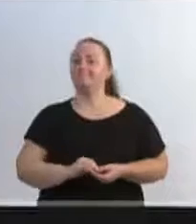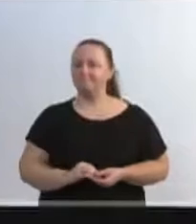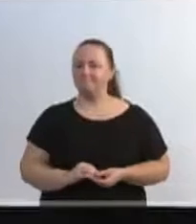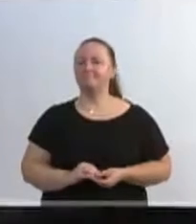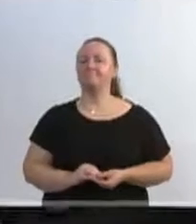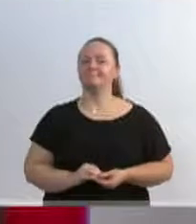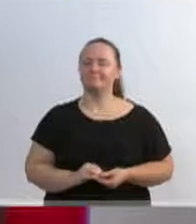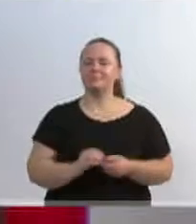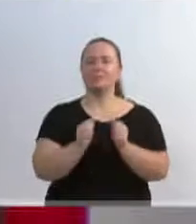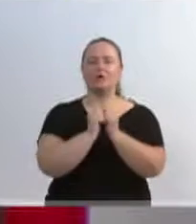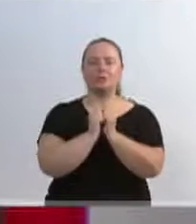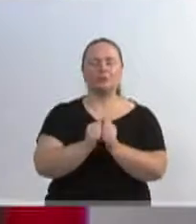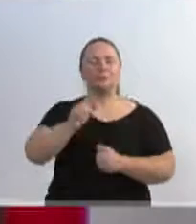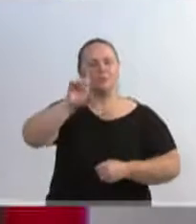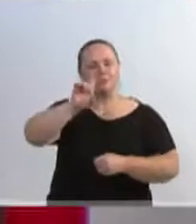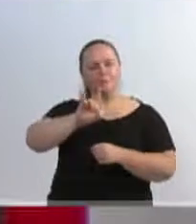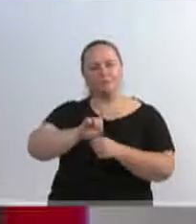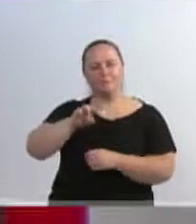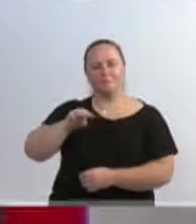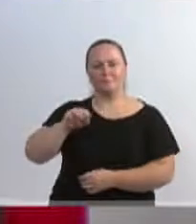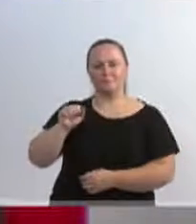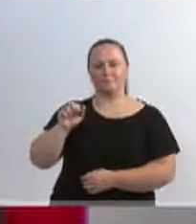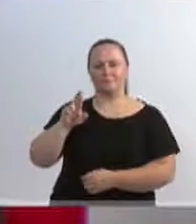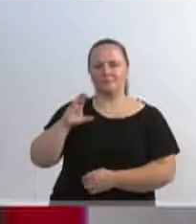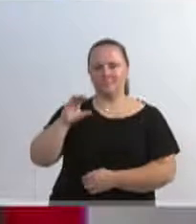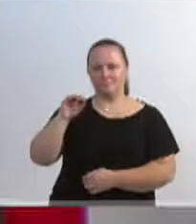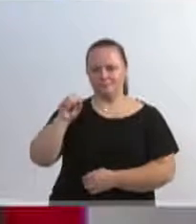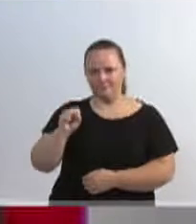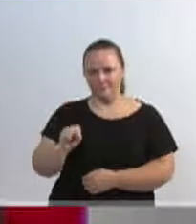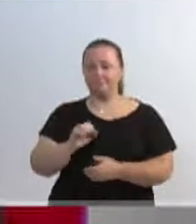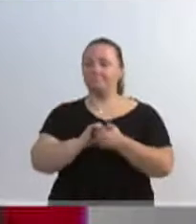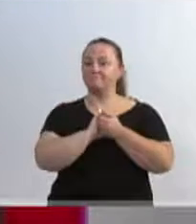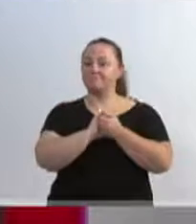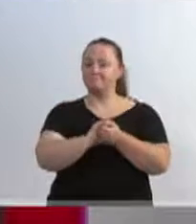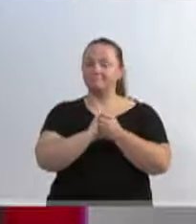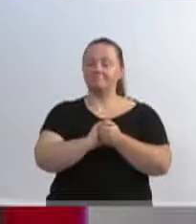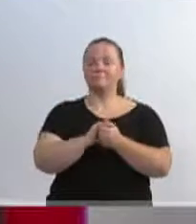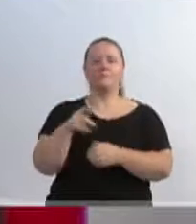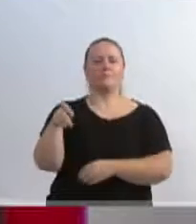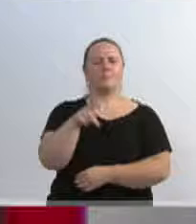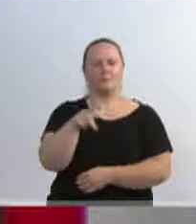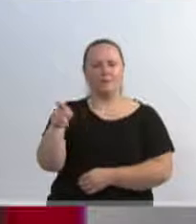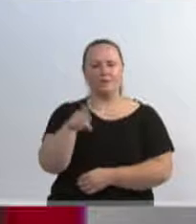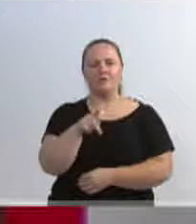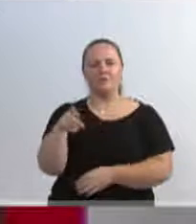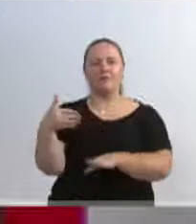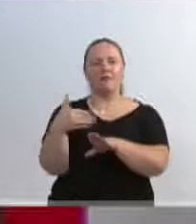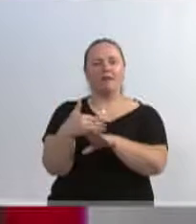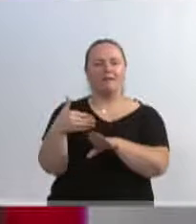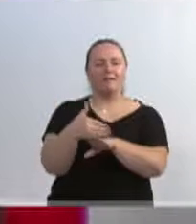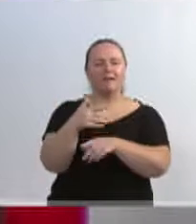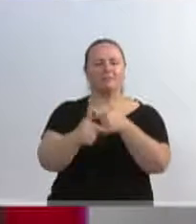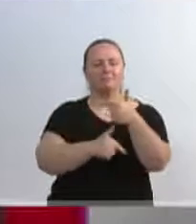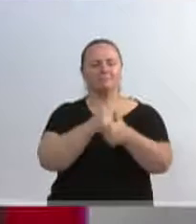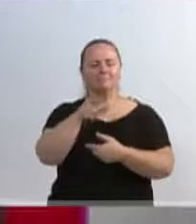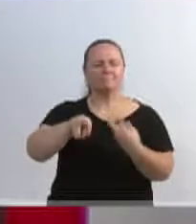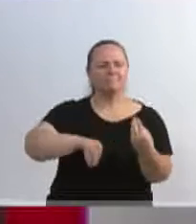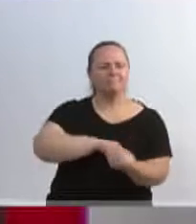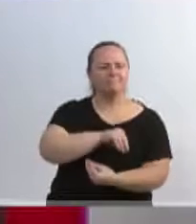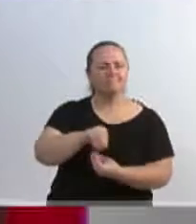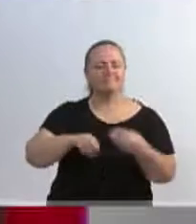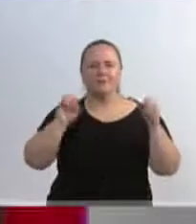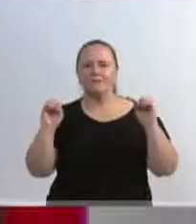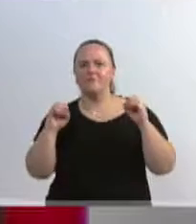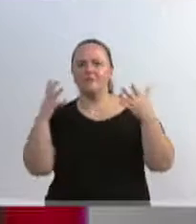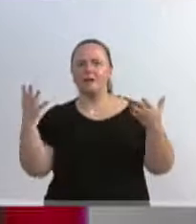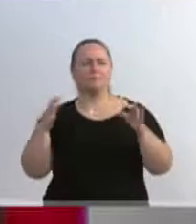com o diretor Marcos da Silva. Parabéns a todos os professores que lá eu vi envolvidos com a festa,